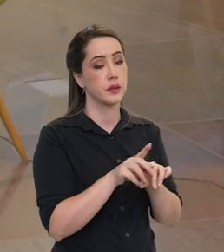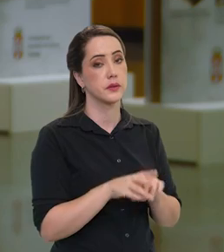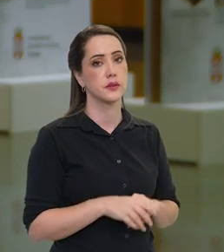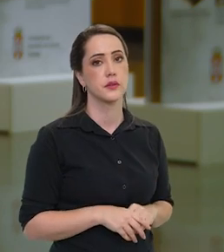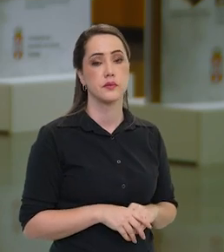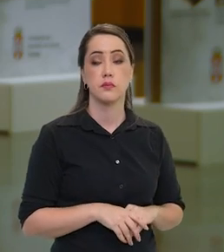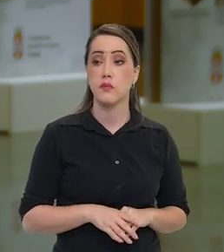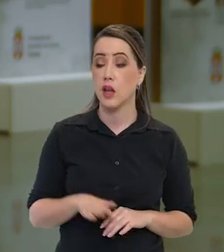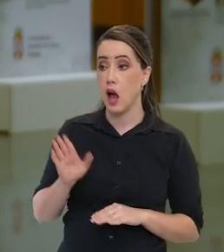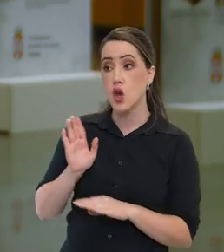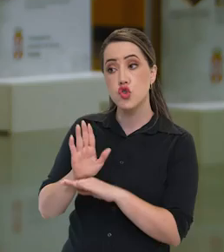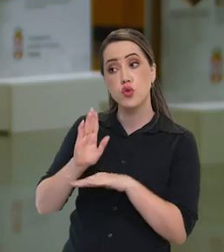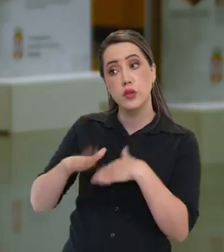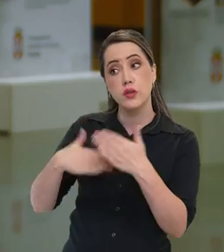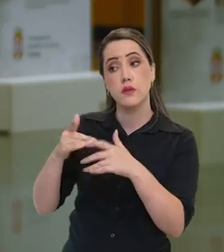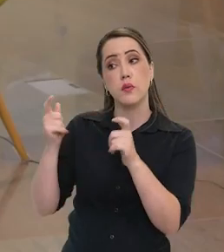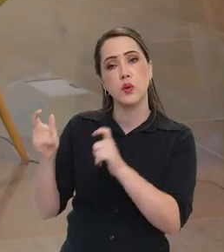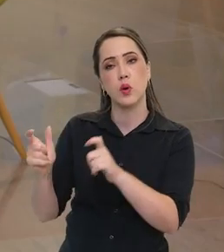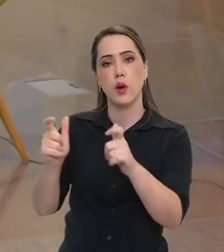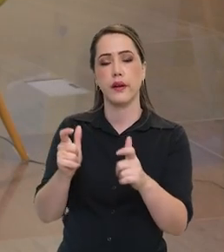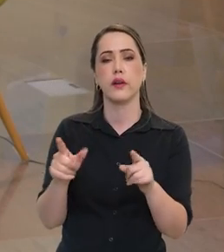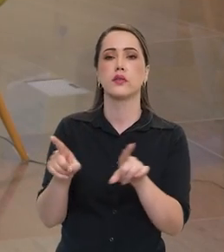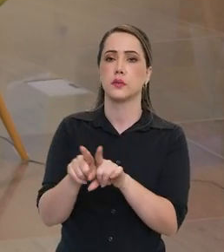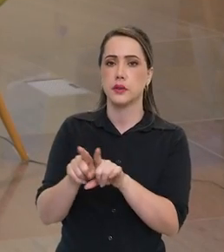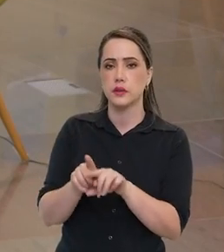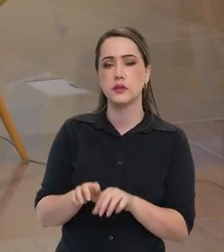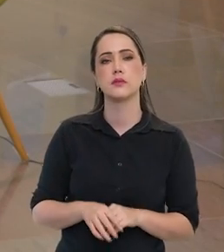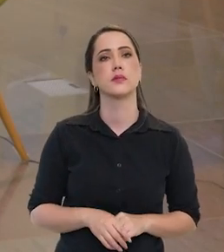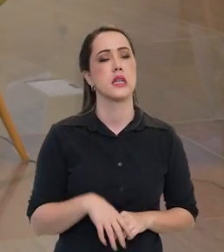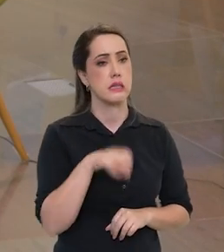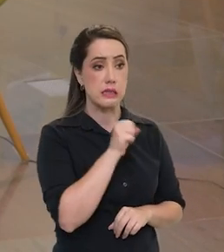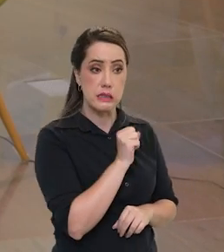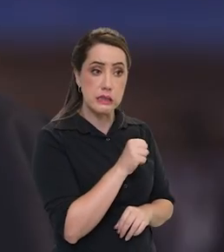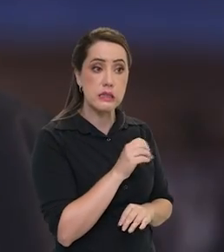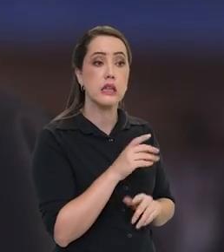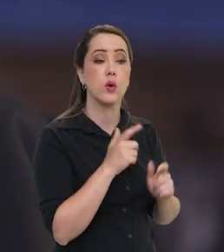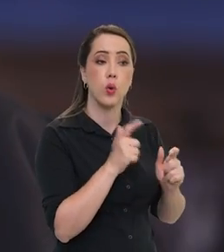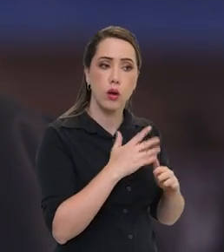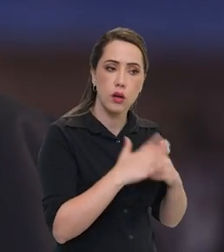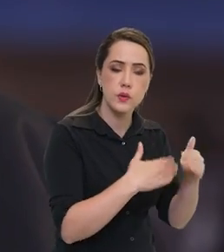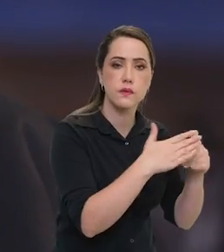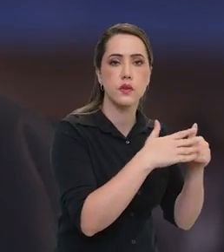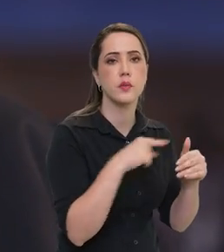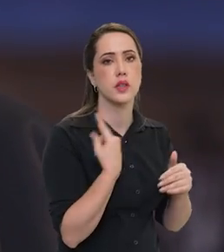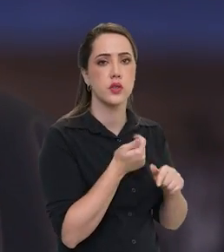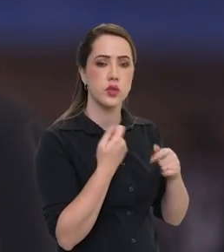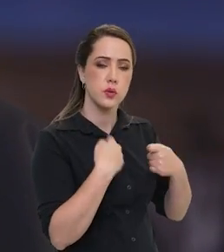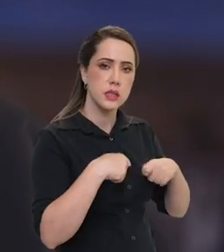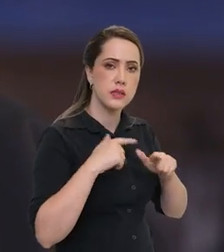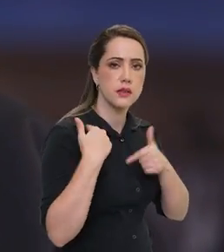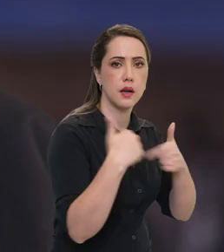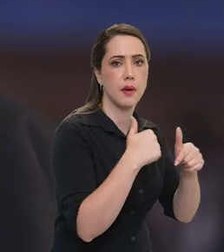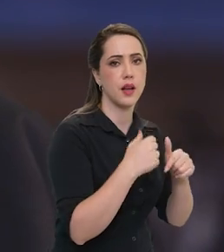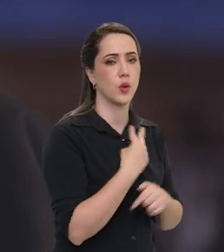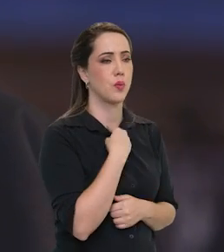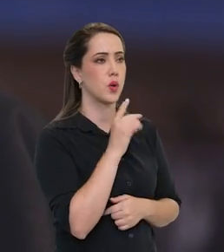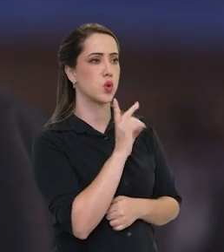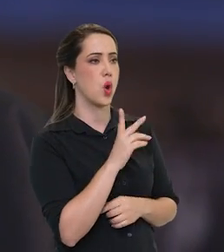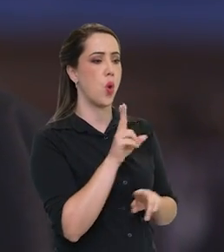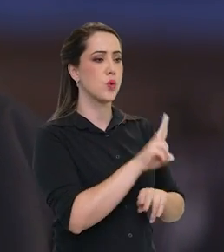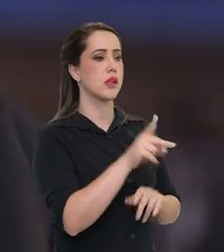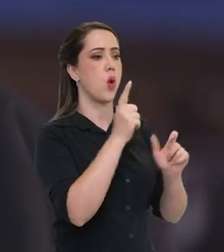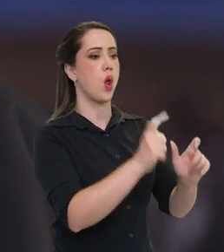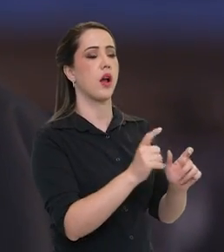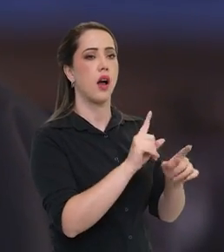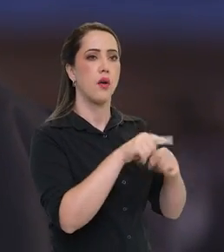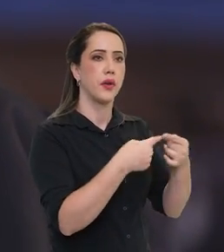também. Ajuda no desenvolvimento também da região. Precisamos trabalhar para que esse desenvolvimento ocorra, nós não podemos simplesmente usar o